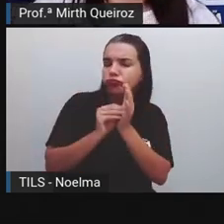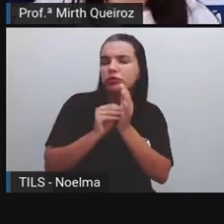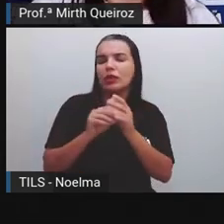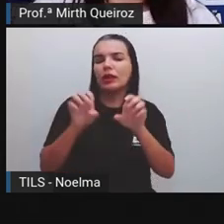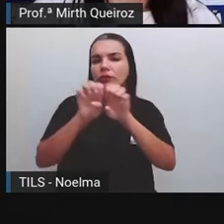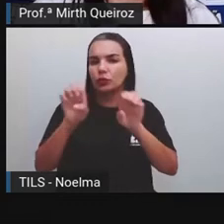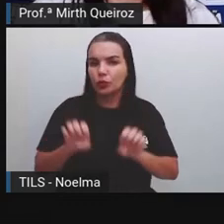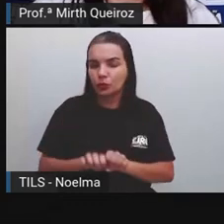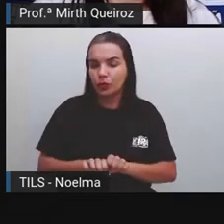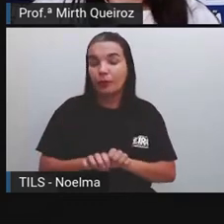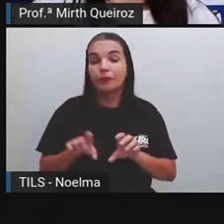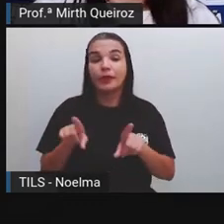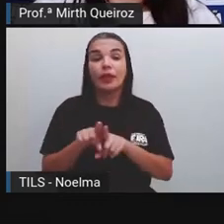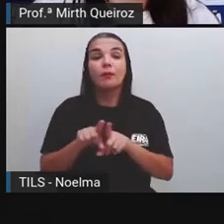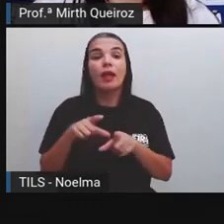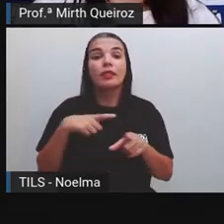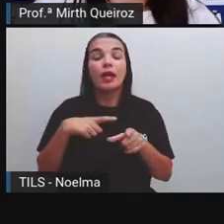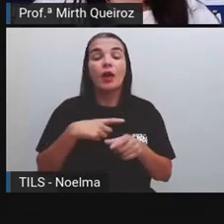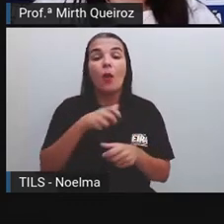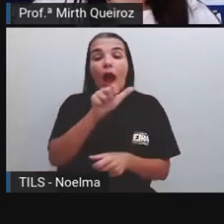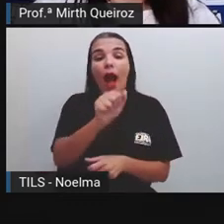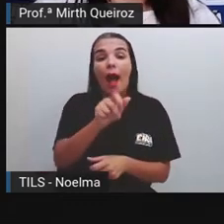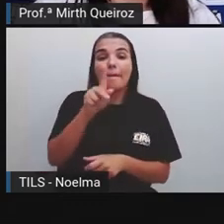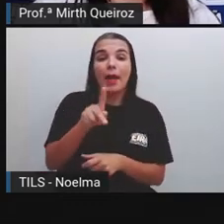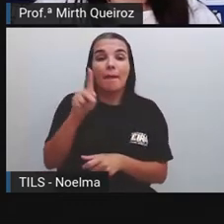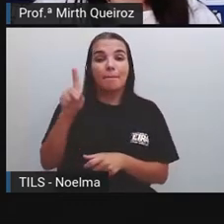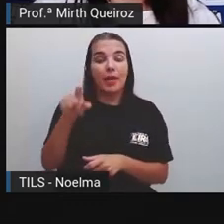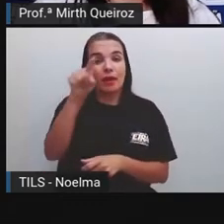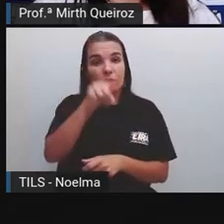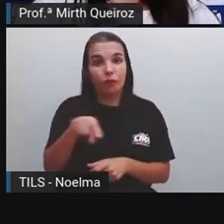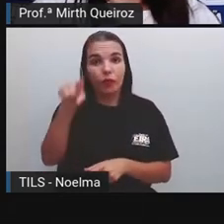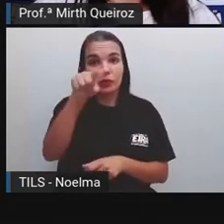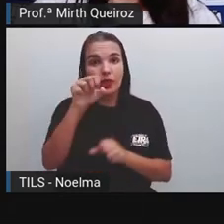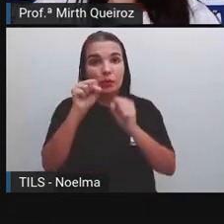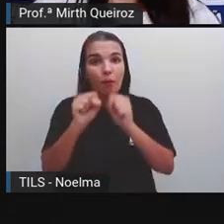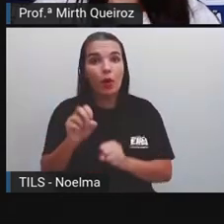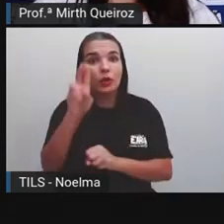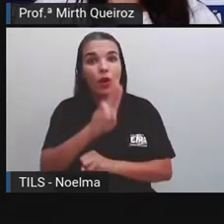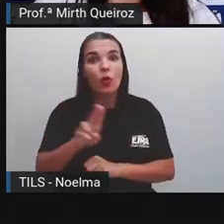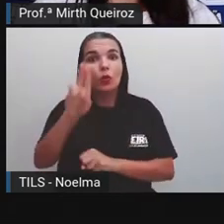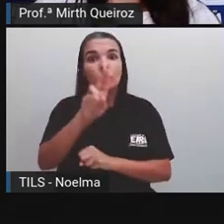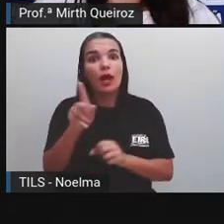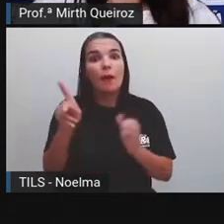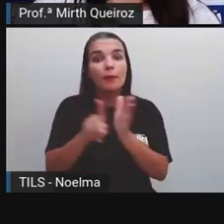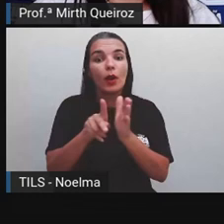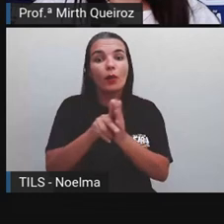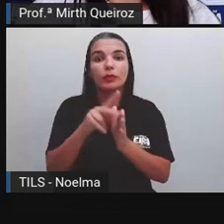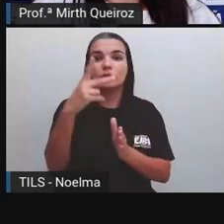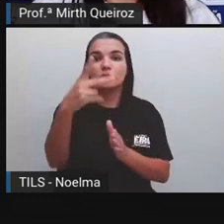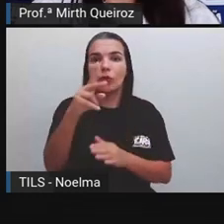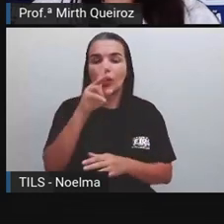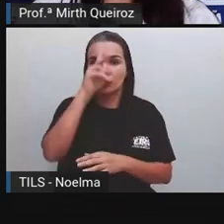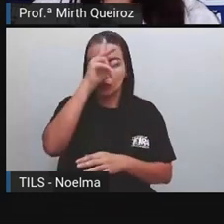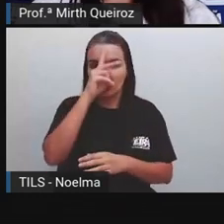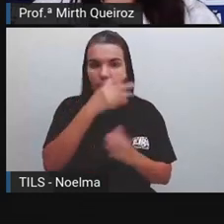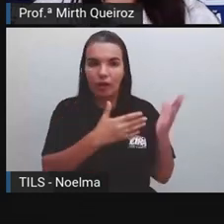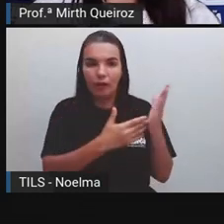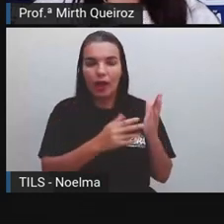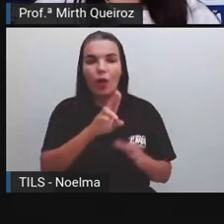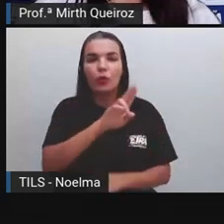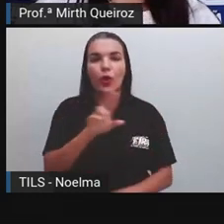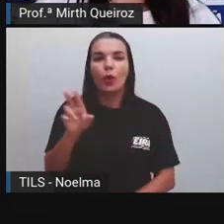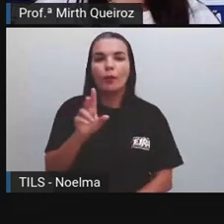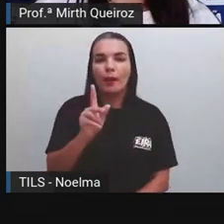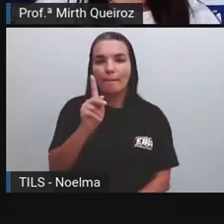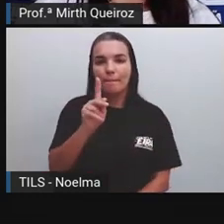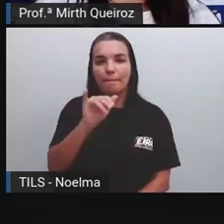trouxe aqui para vocês um aplicativo que vocês podem estar utilizando para poder construir histórias em quadrinhos. Que é o Picton, certo?